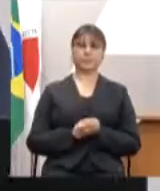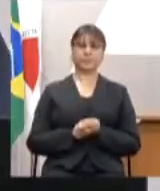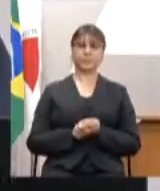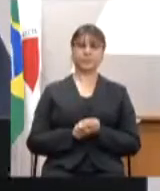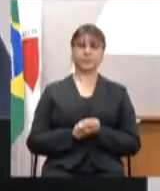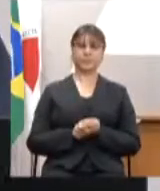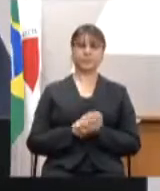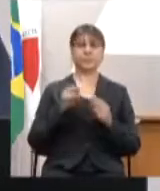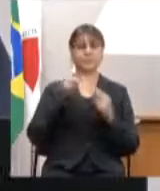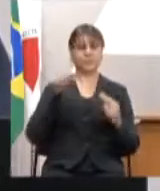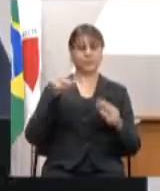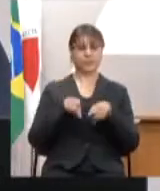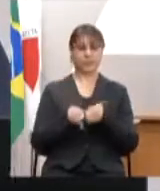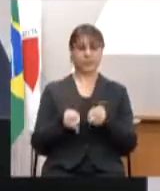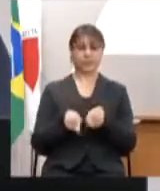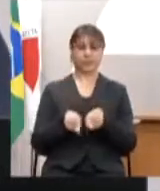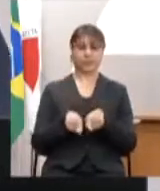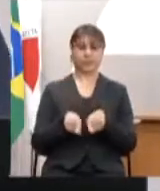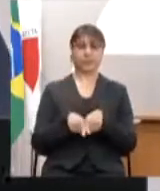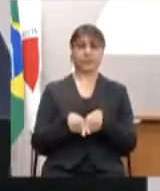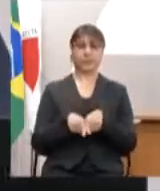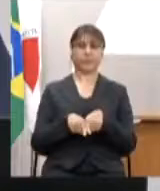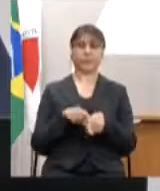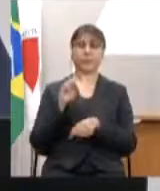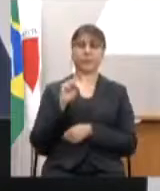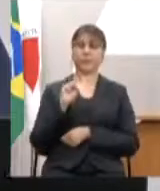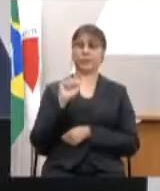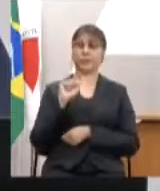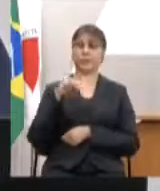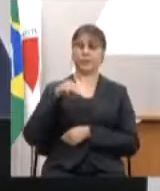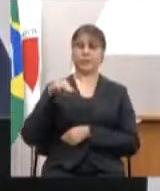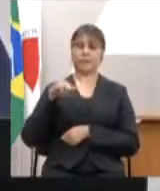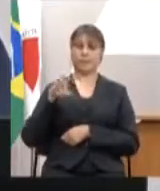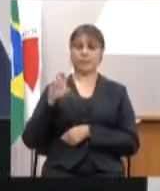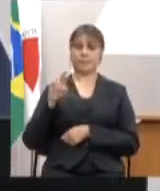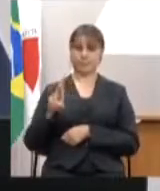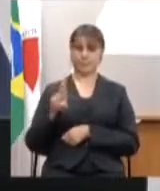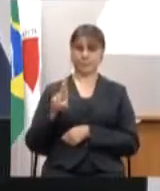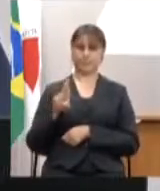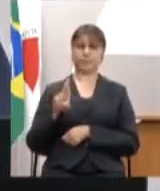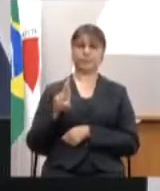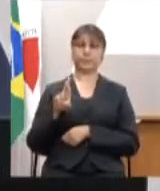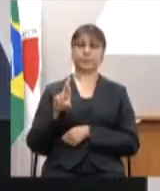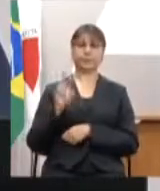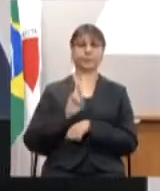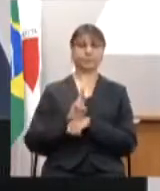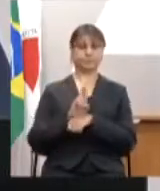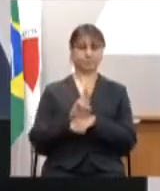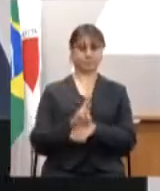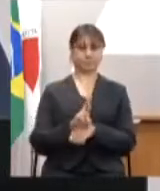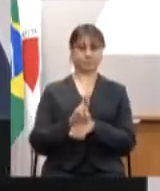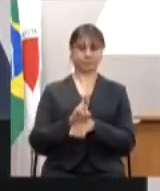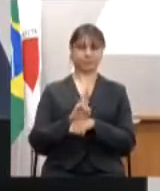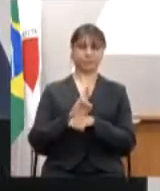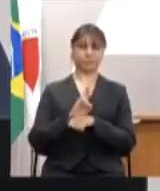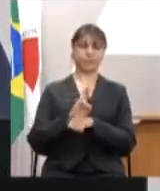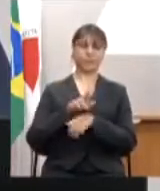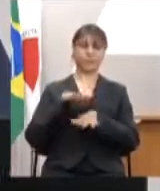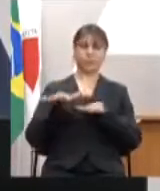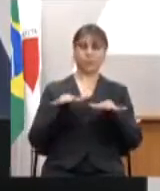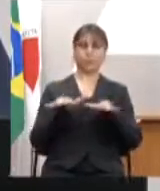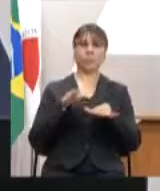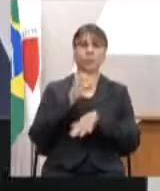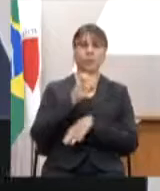Virtualmente, Samer Lego Lemos, representando o movimento SOS Fanado,